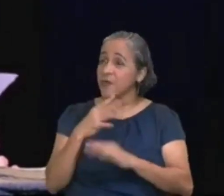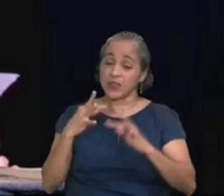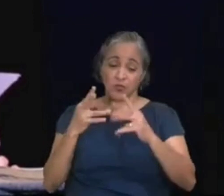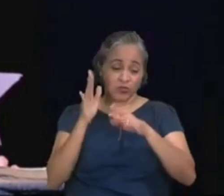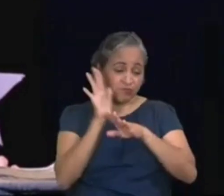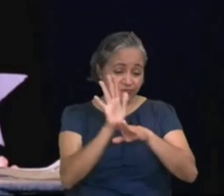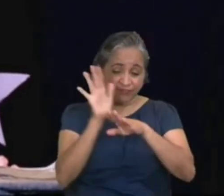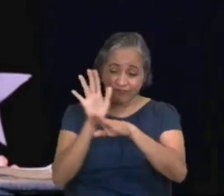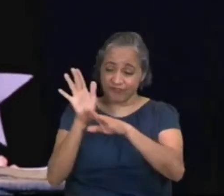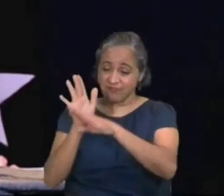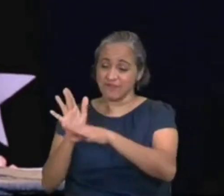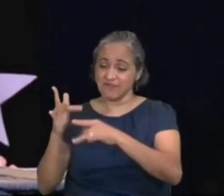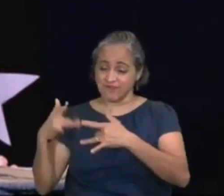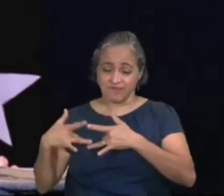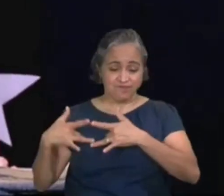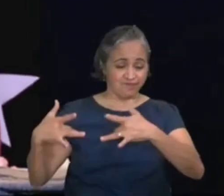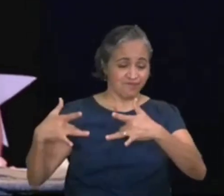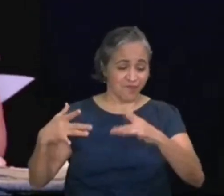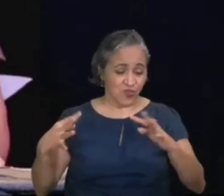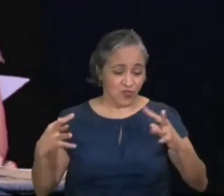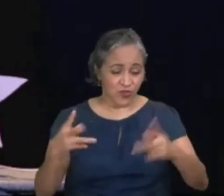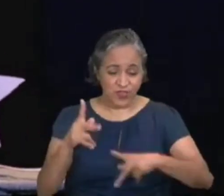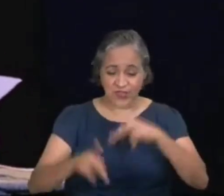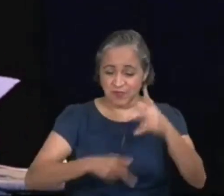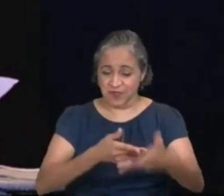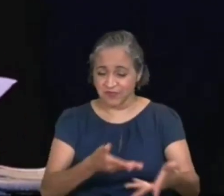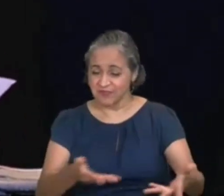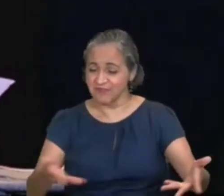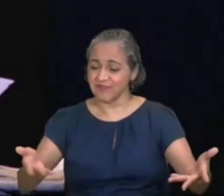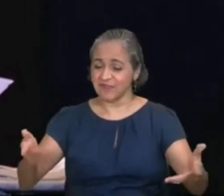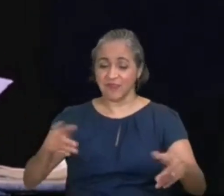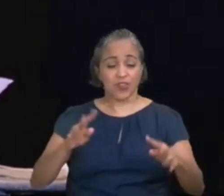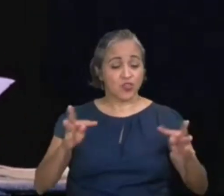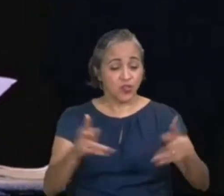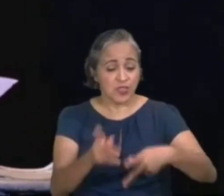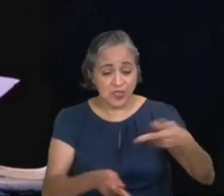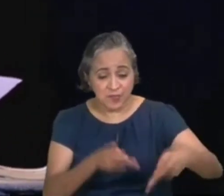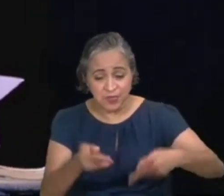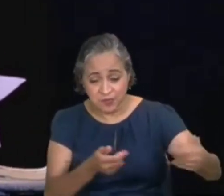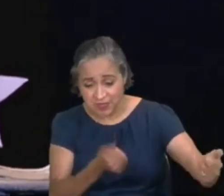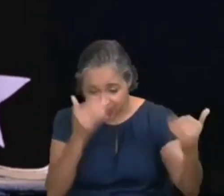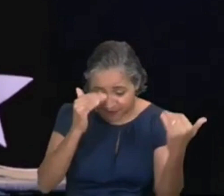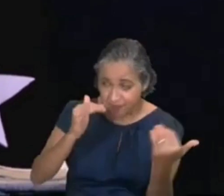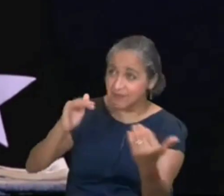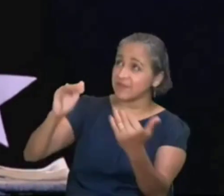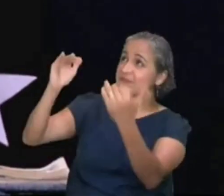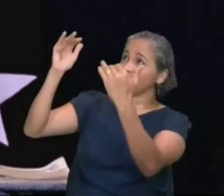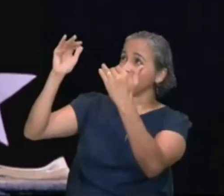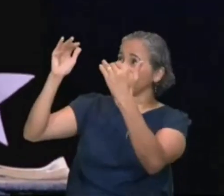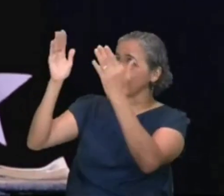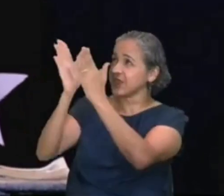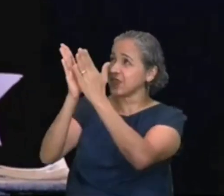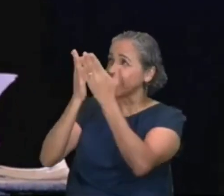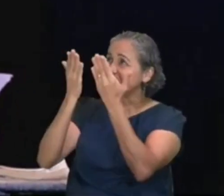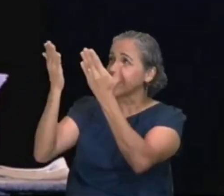compaixão, alcança, todas as suas criaturas, rendam-te graças, todas as tuas criaturas, Senhor, e os teus feitos, te